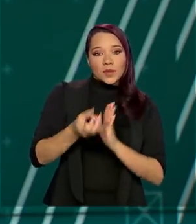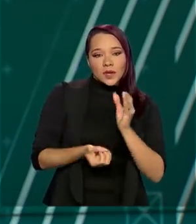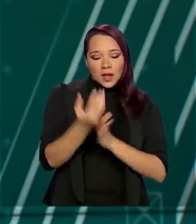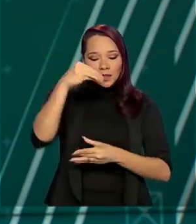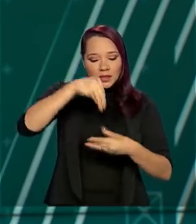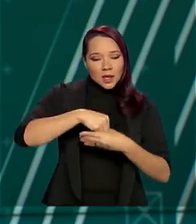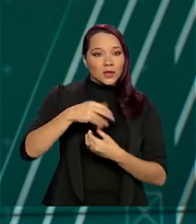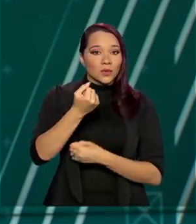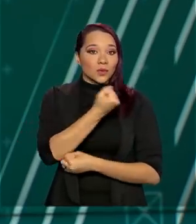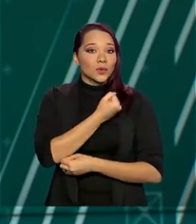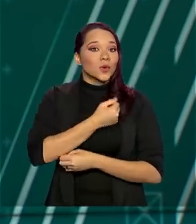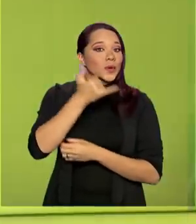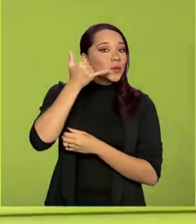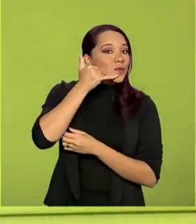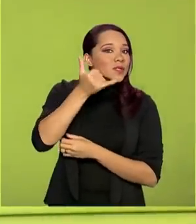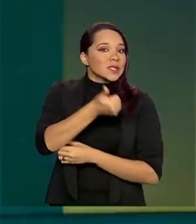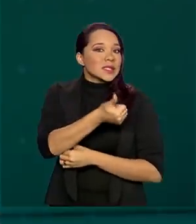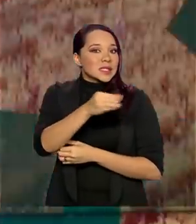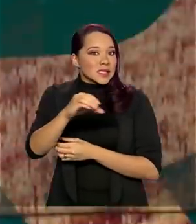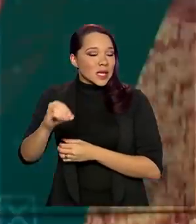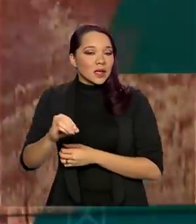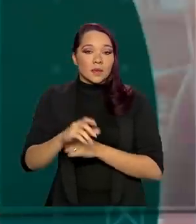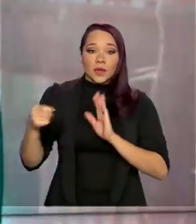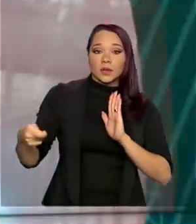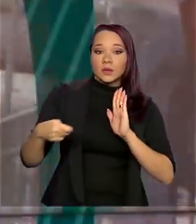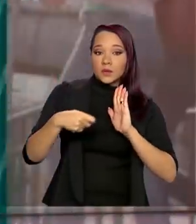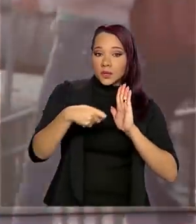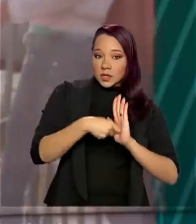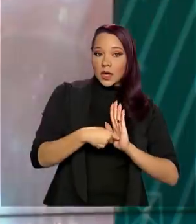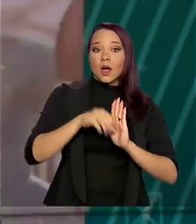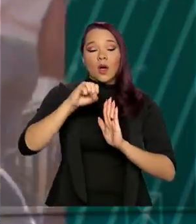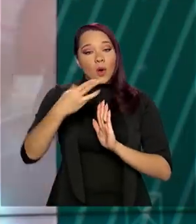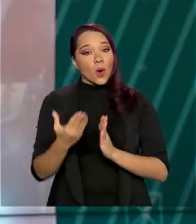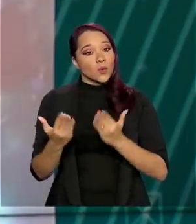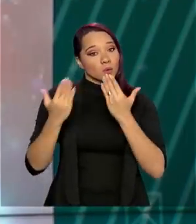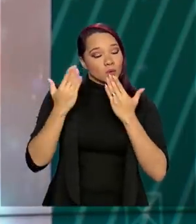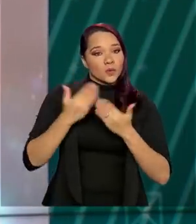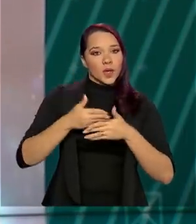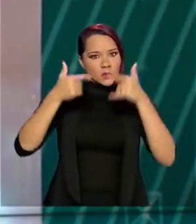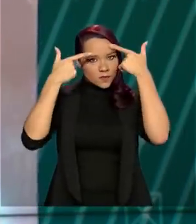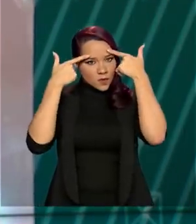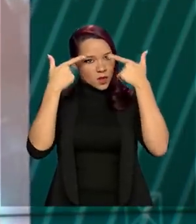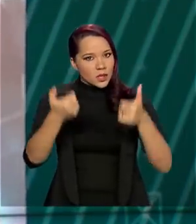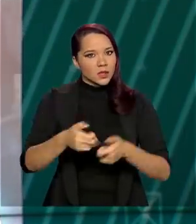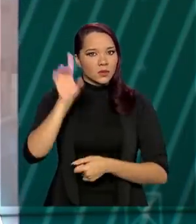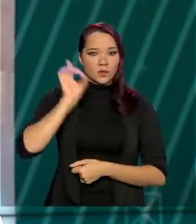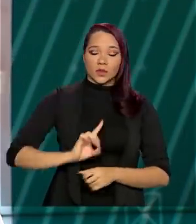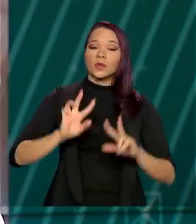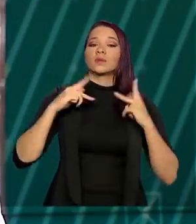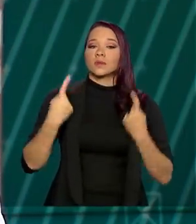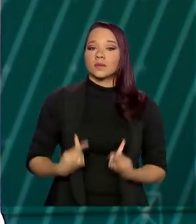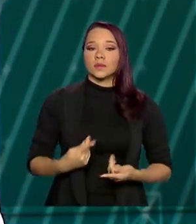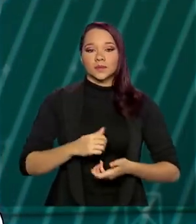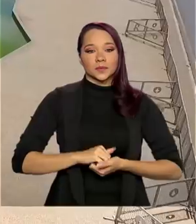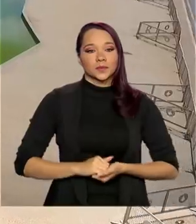Disque 100 e do Ligue 180 para denunciar casos ou suspeitas de violação dos direitos humanos.